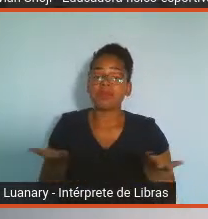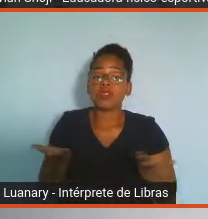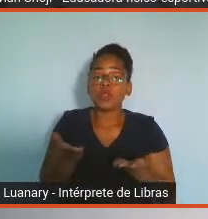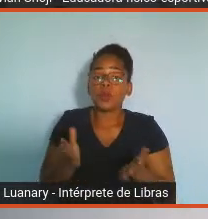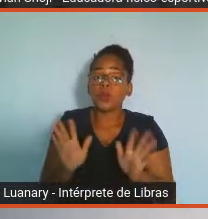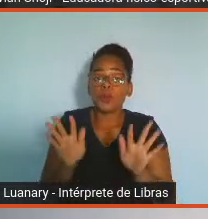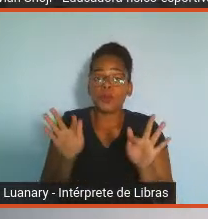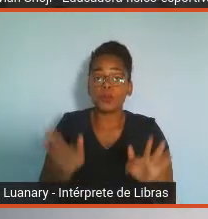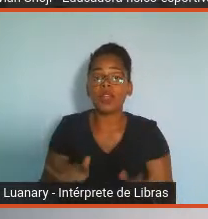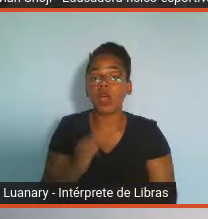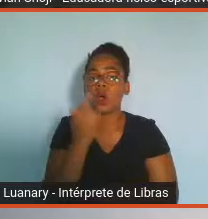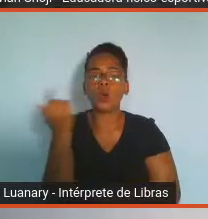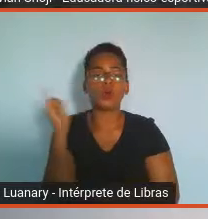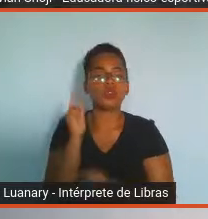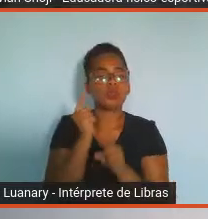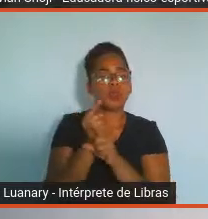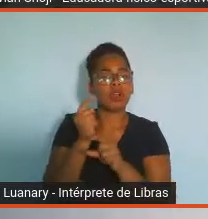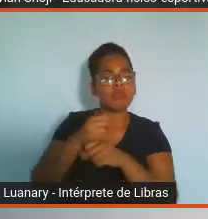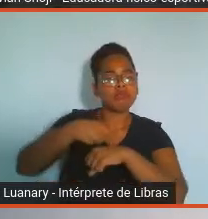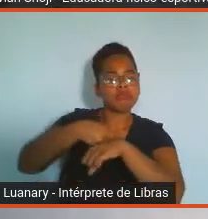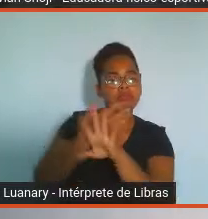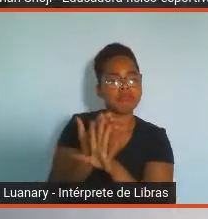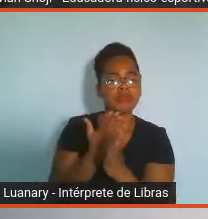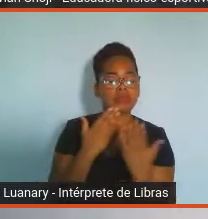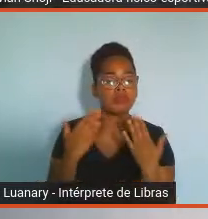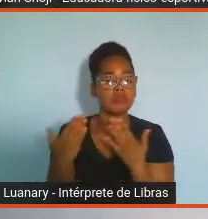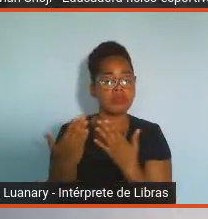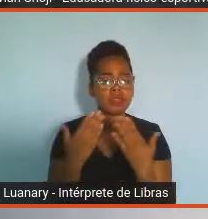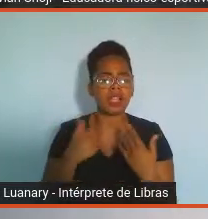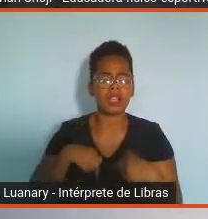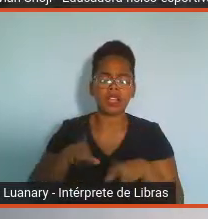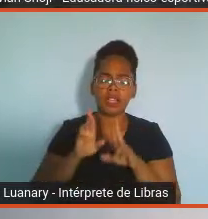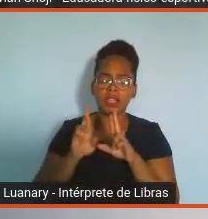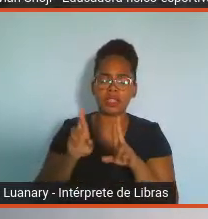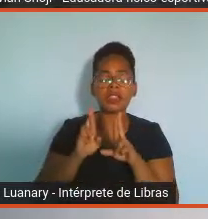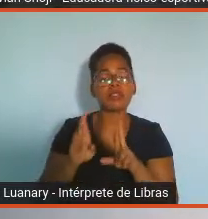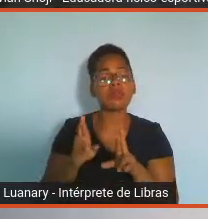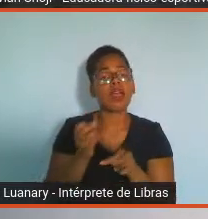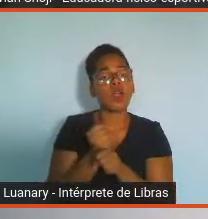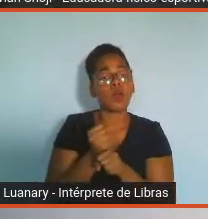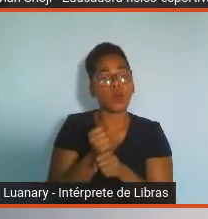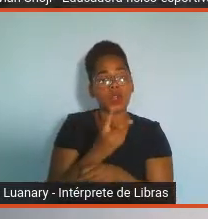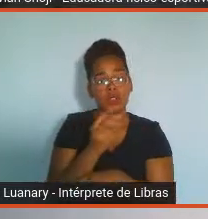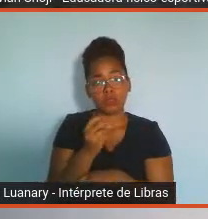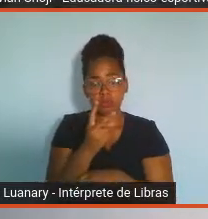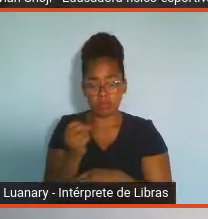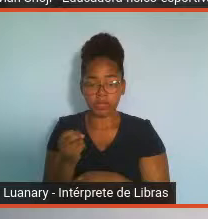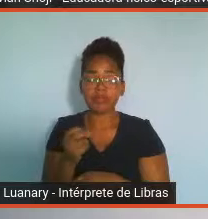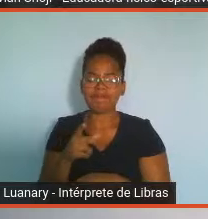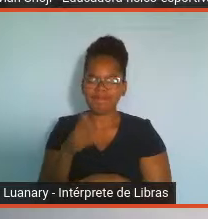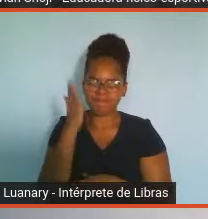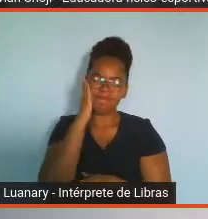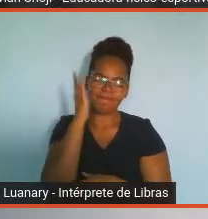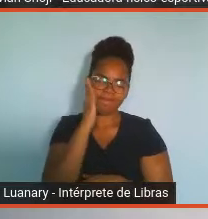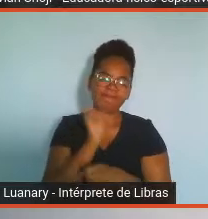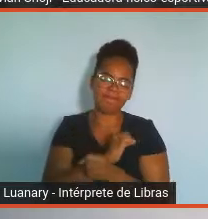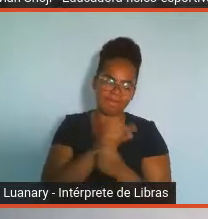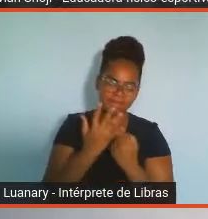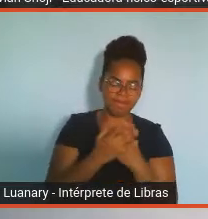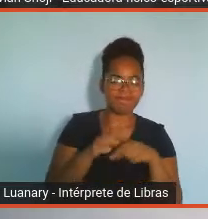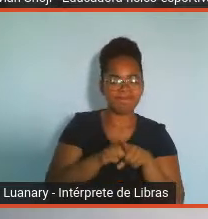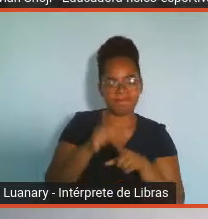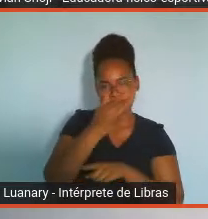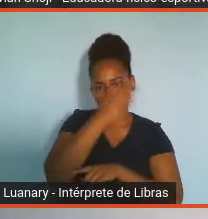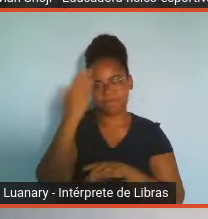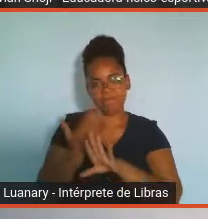do ano e esperamos ao longo desse ano, mesmo com toda a pandemia e o isolamento social, termos conseguido levar até vocês